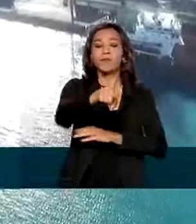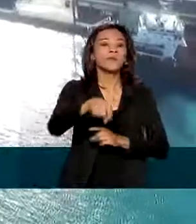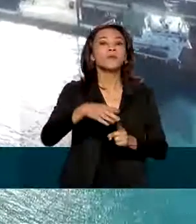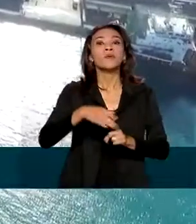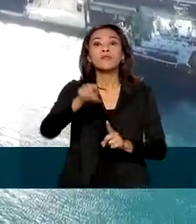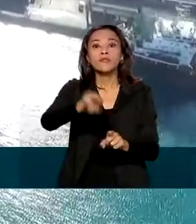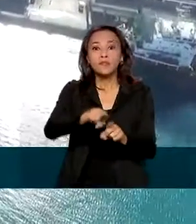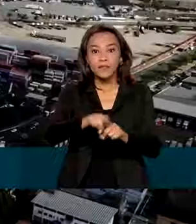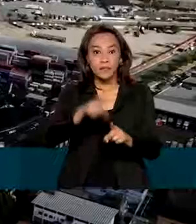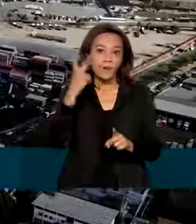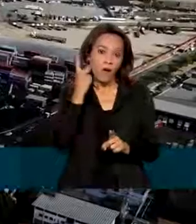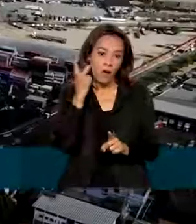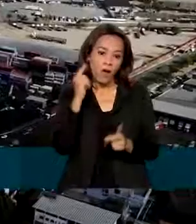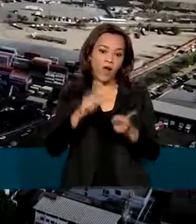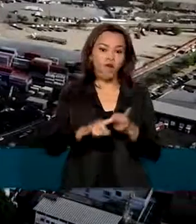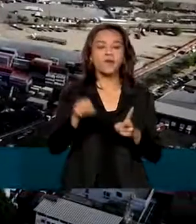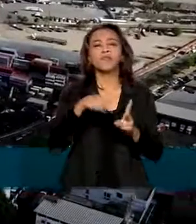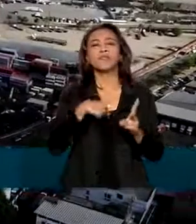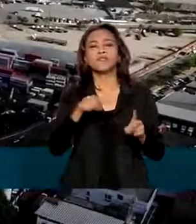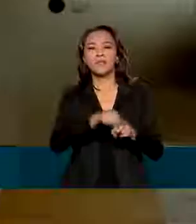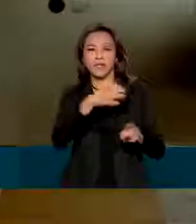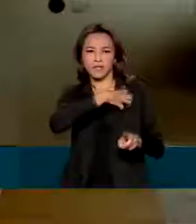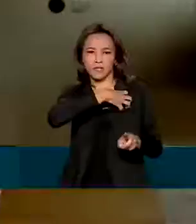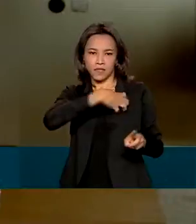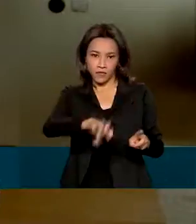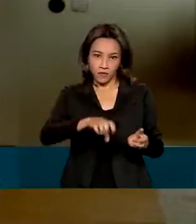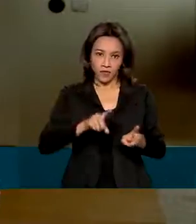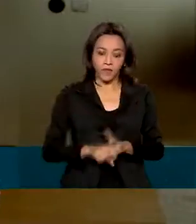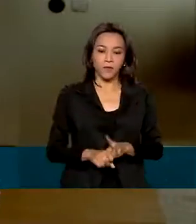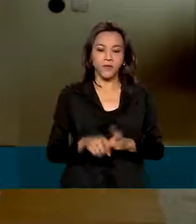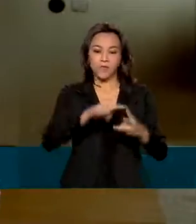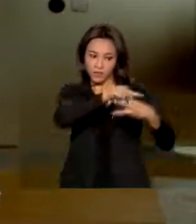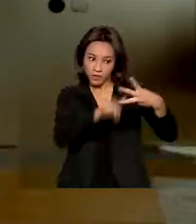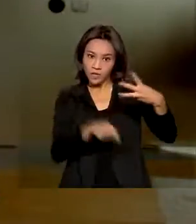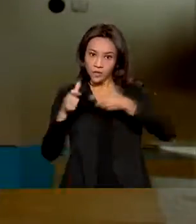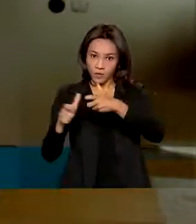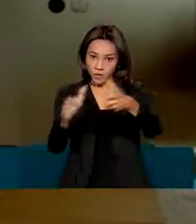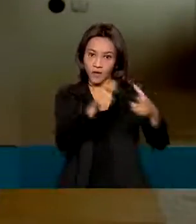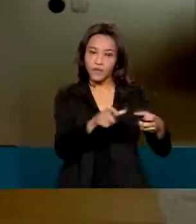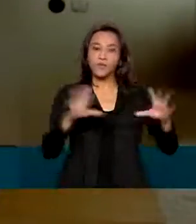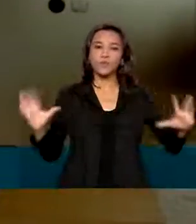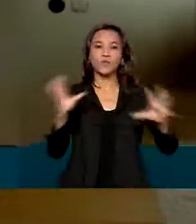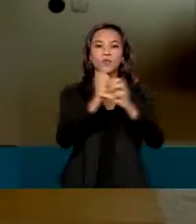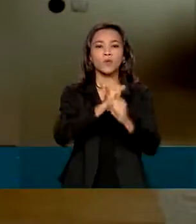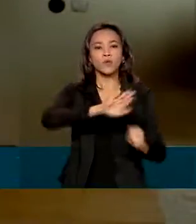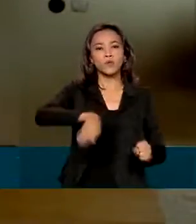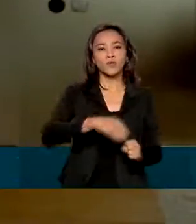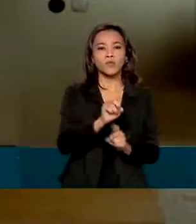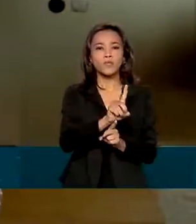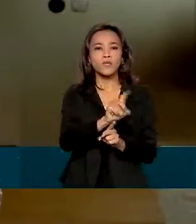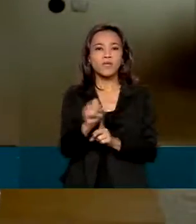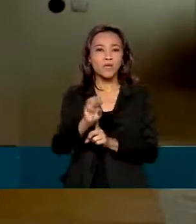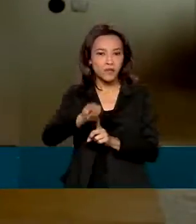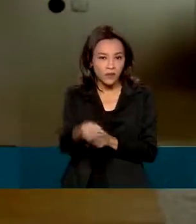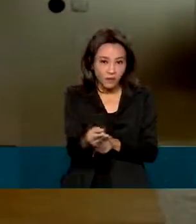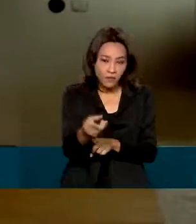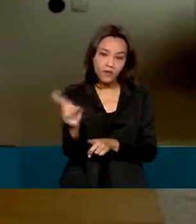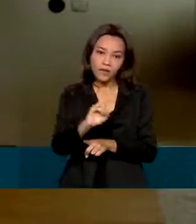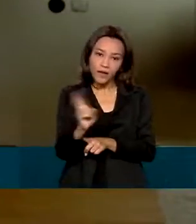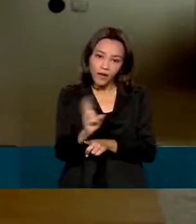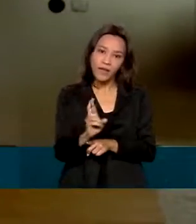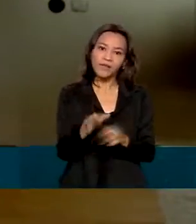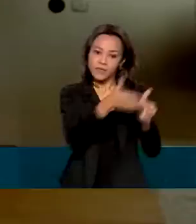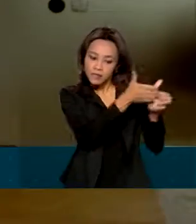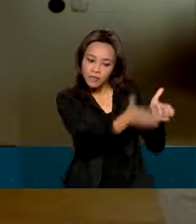Fortaleza, no Ceará e de Salvador, na Bahia. Ao todo, os investimentos previstos superam os 100 milhões de reais enquanto